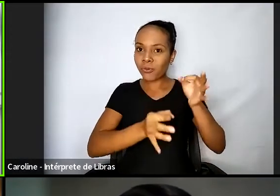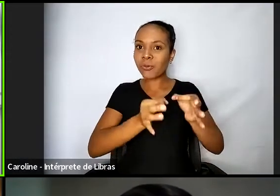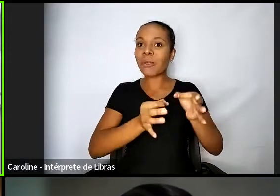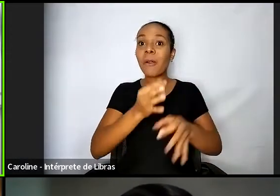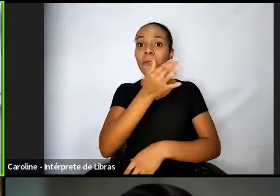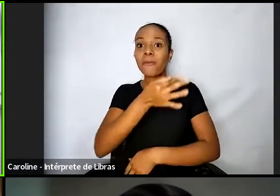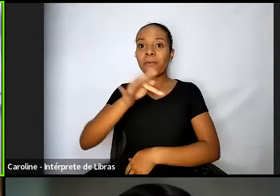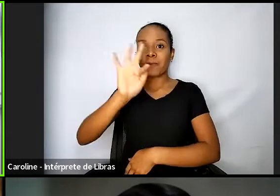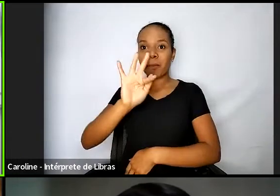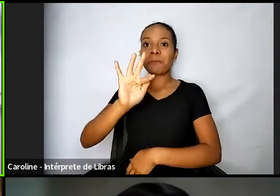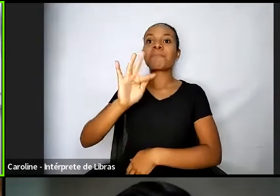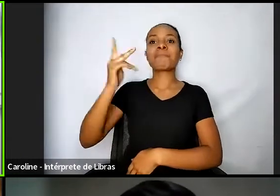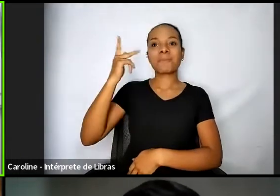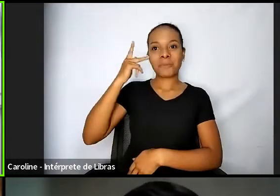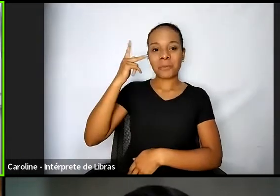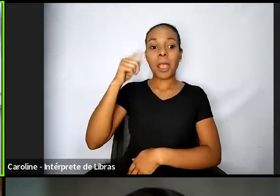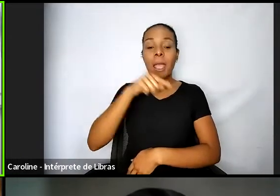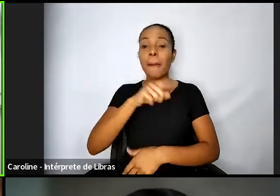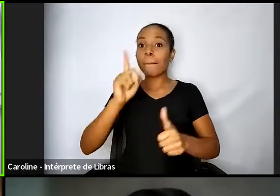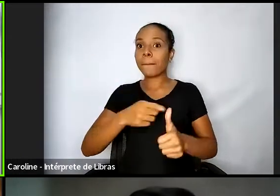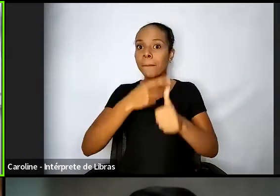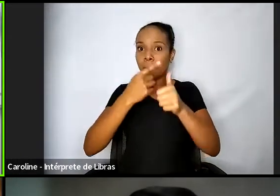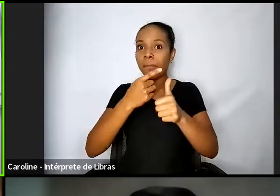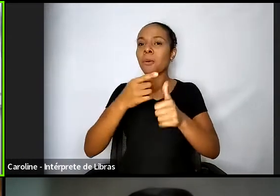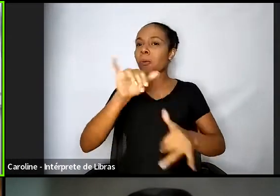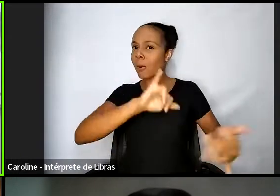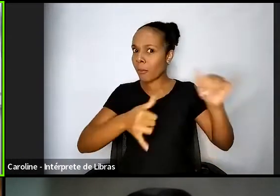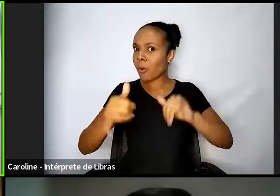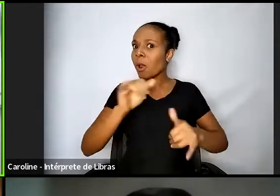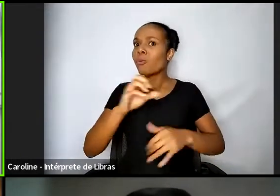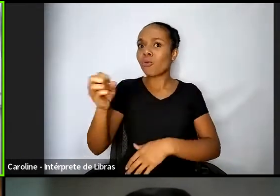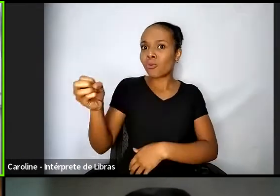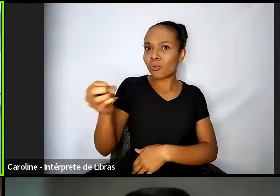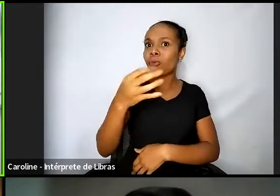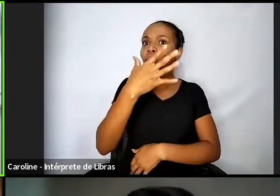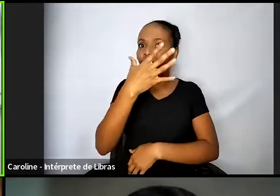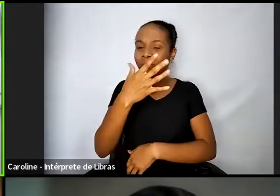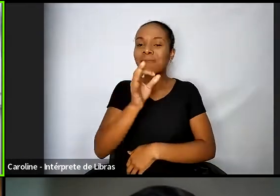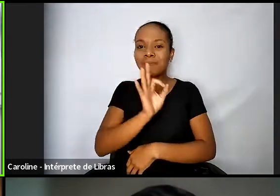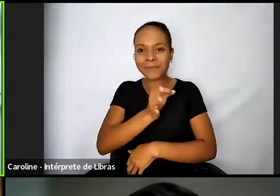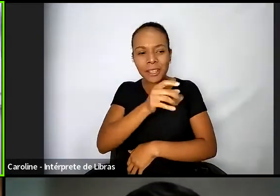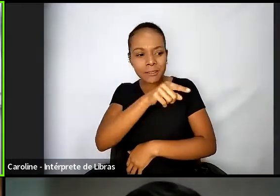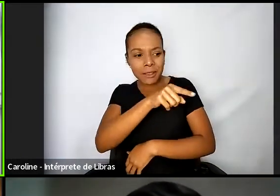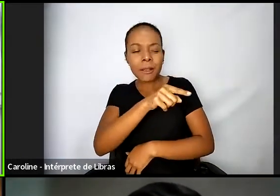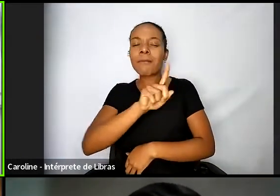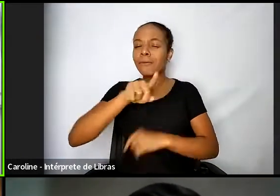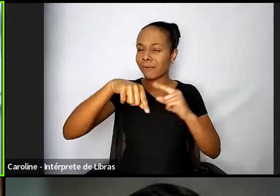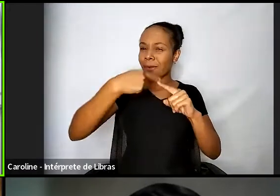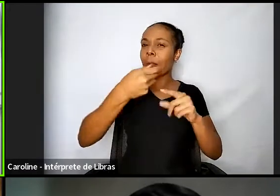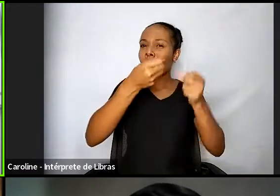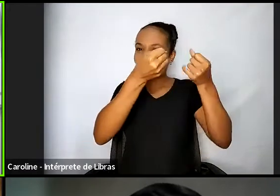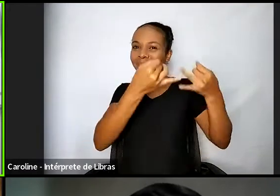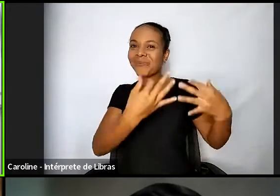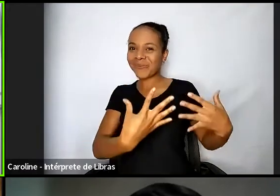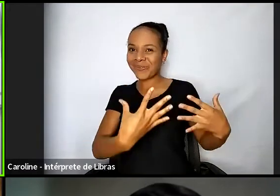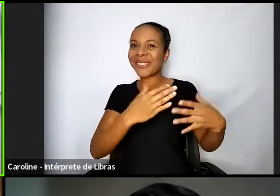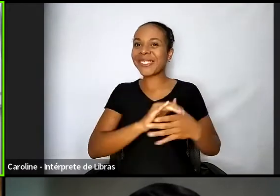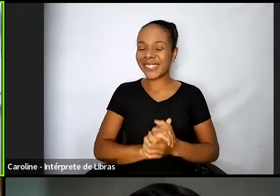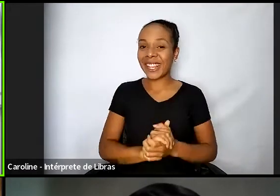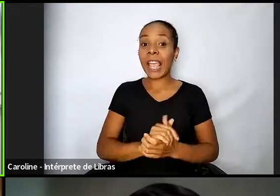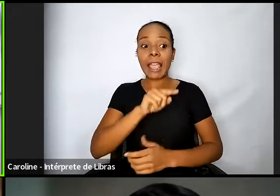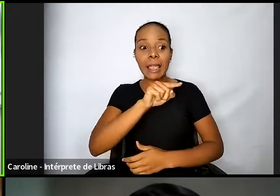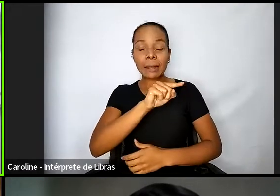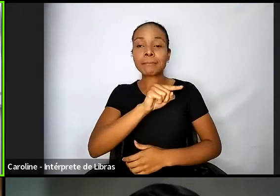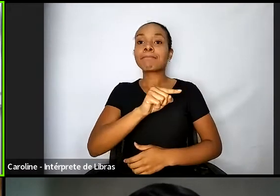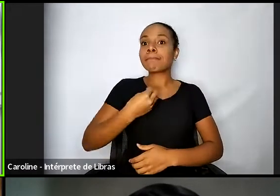me engano, o primeiro Laboratório de Inovação do Poder Judiciário. Não é, Luciana? Depois você pode contar para nós. A Luciana é membro do